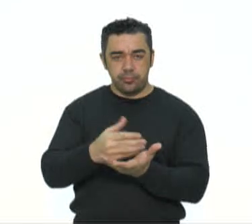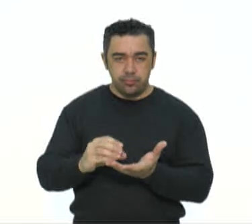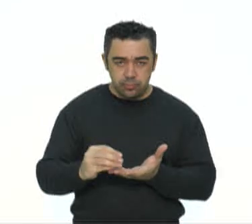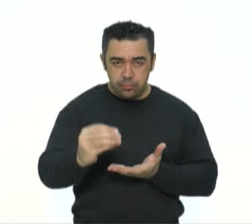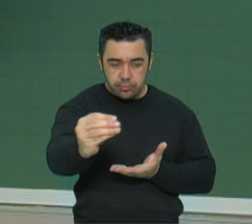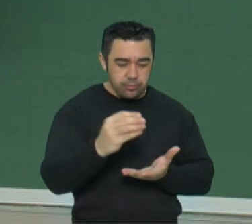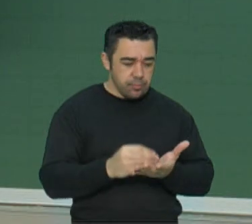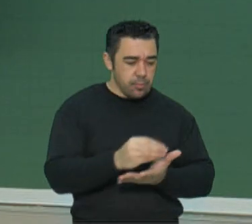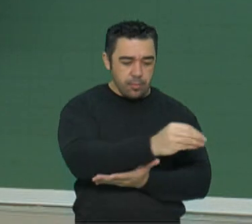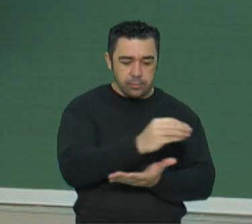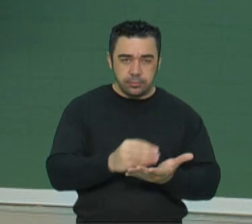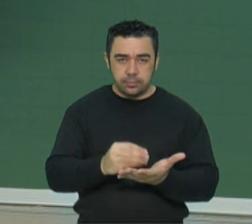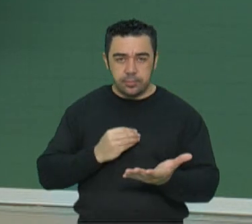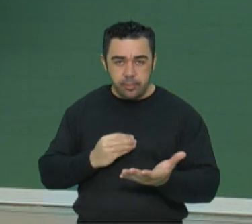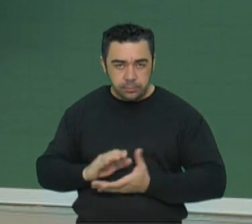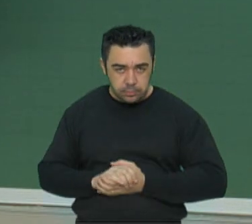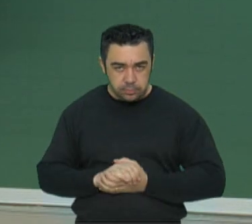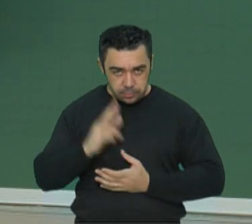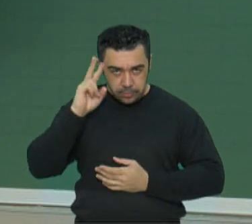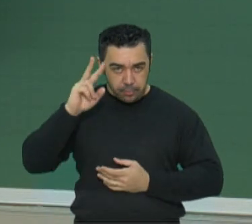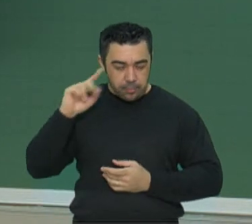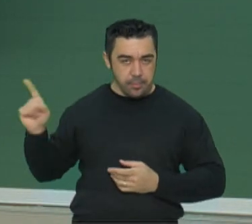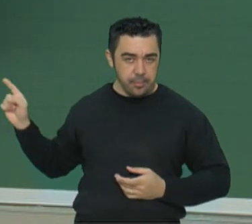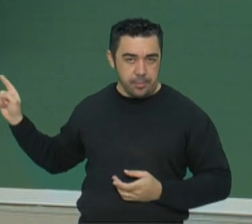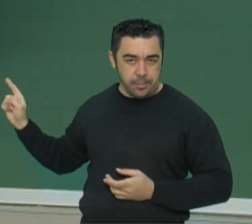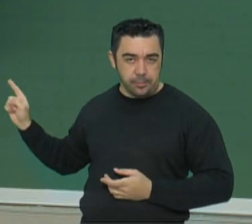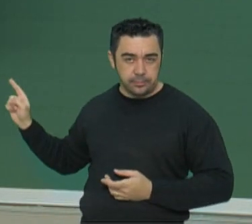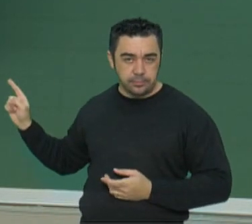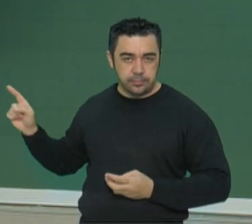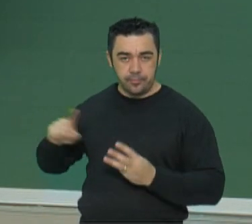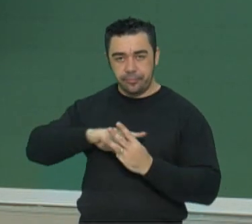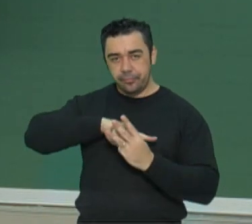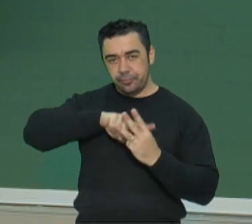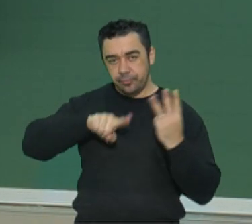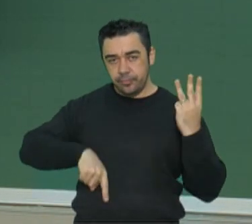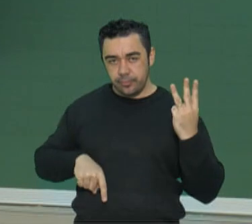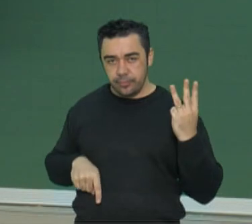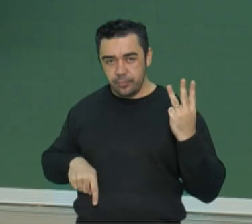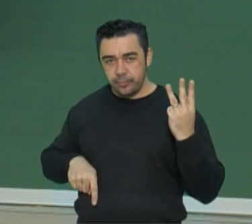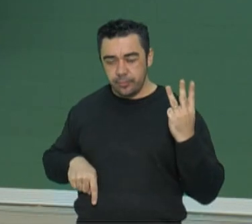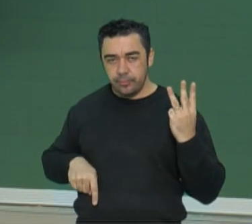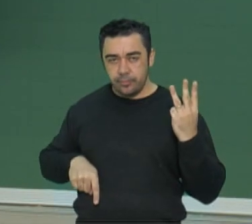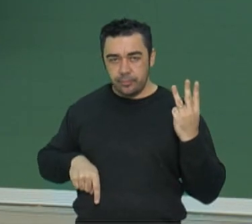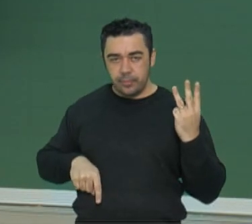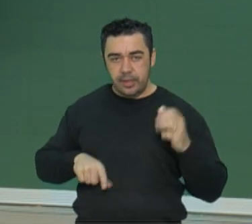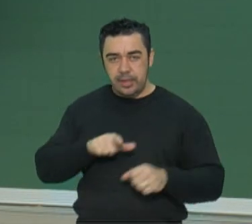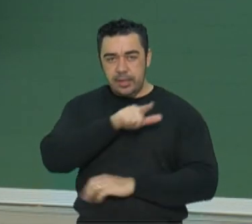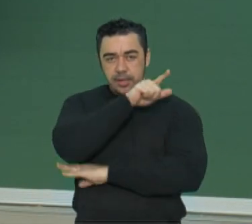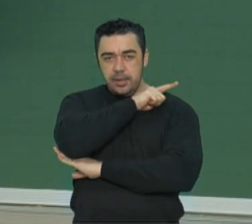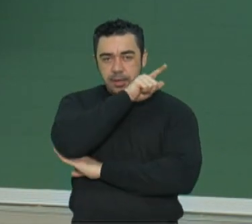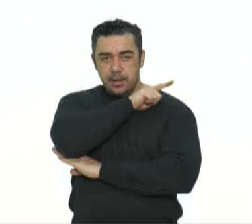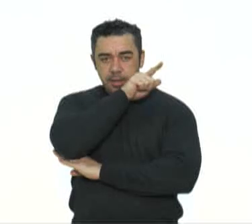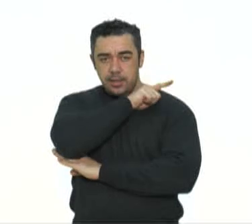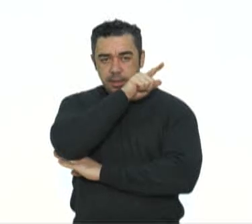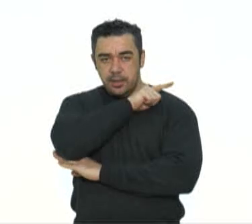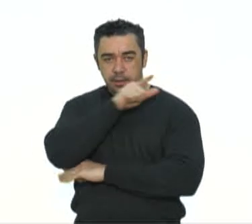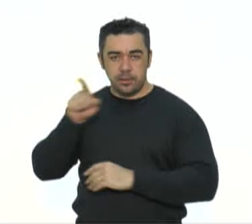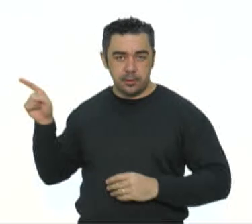e você tem ainda junto Mussolini e o líder do Japão, do exército japonês.